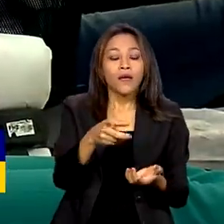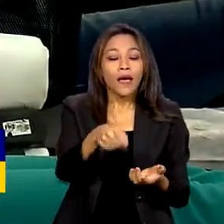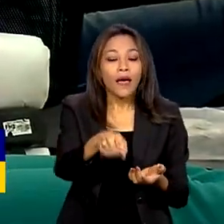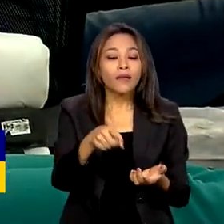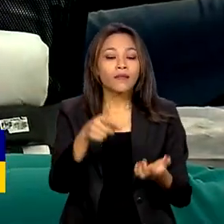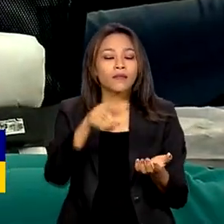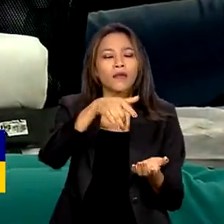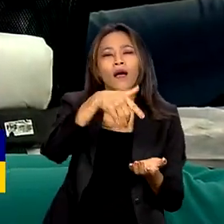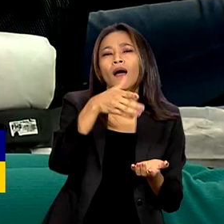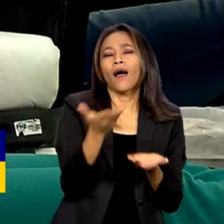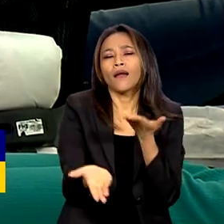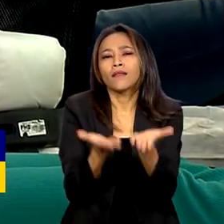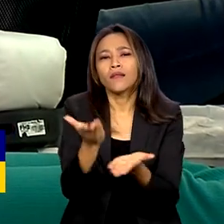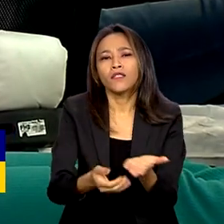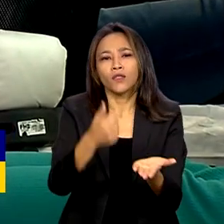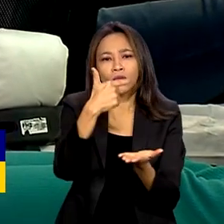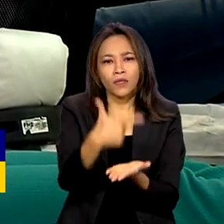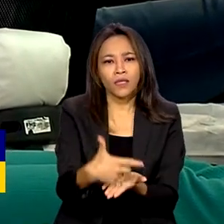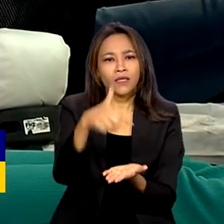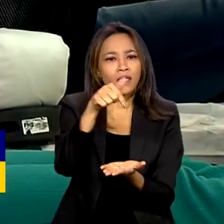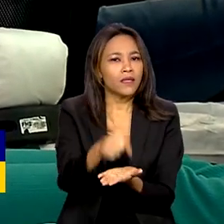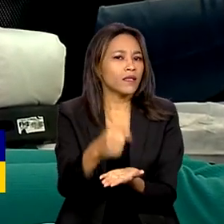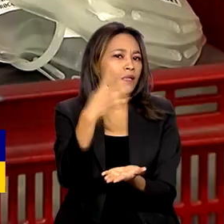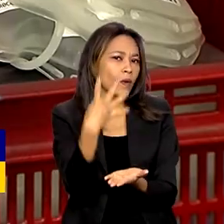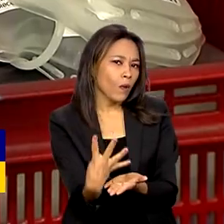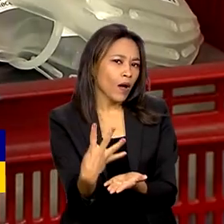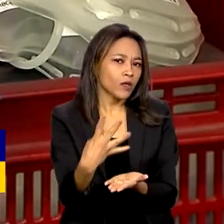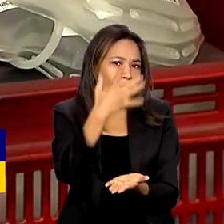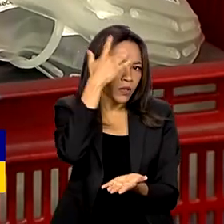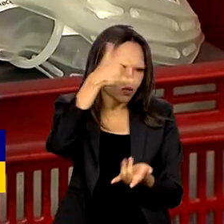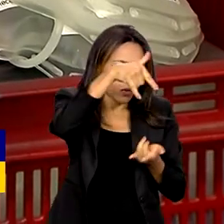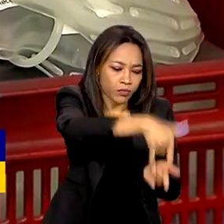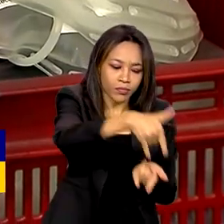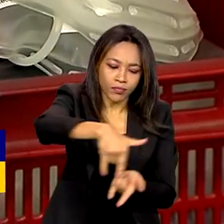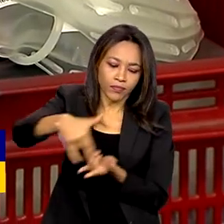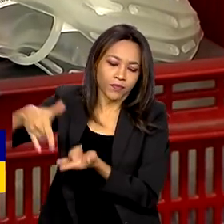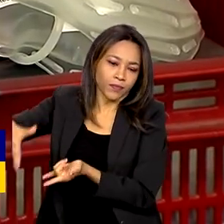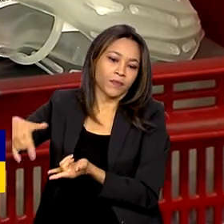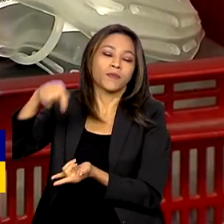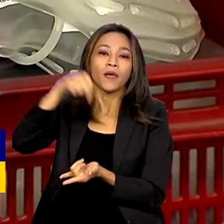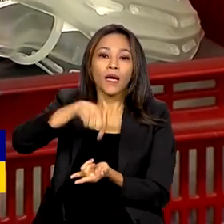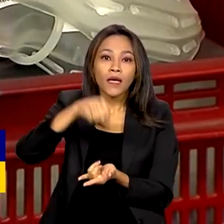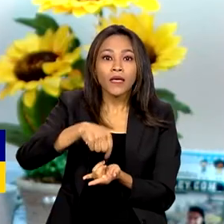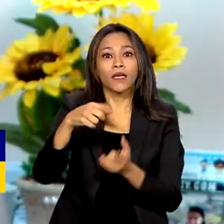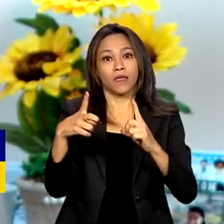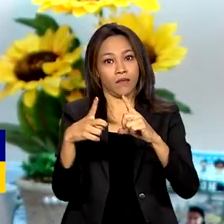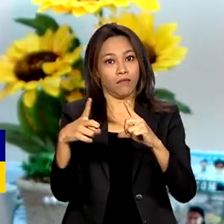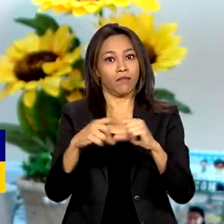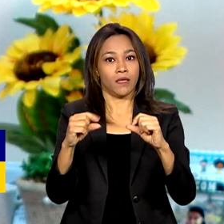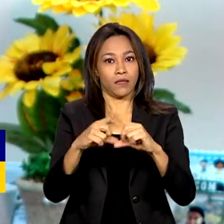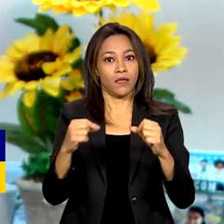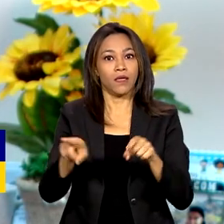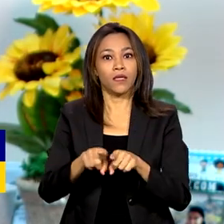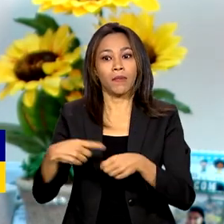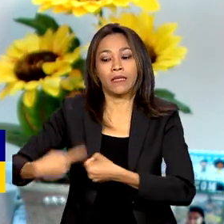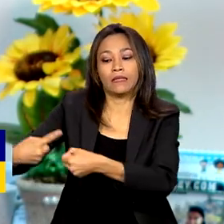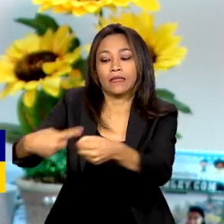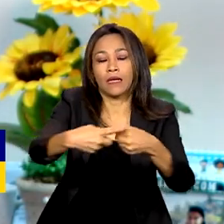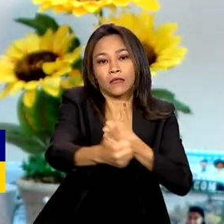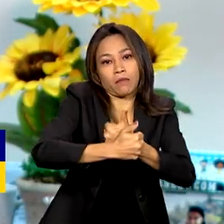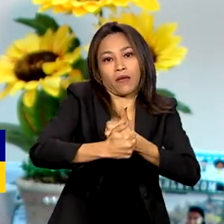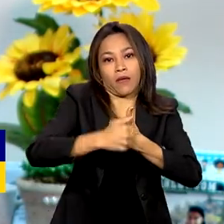atende 274 pacientes do Distrito Federal e do entorno. O diagnóstico é